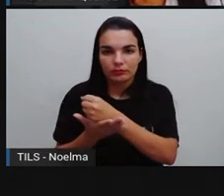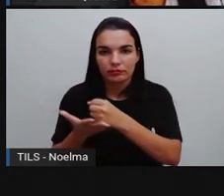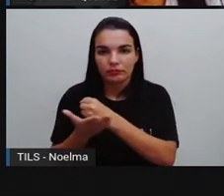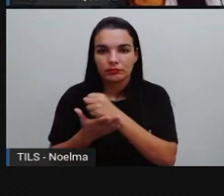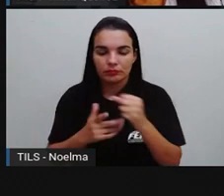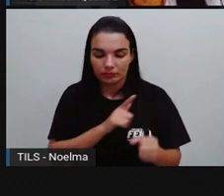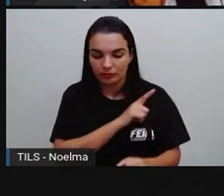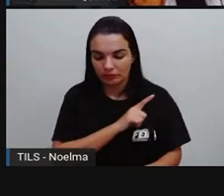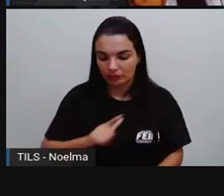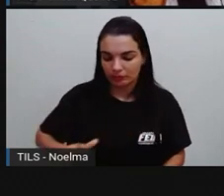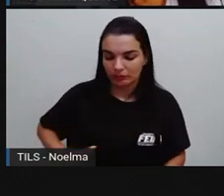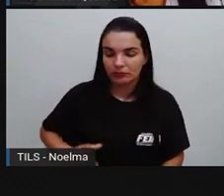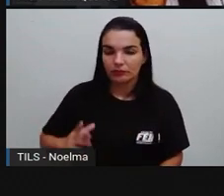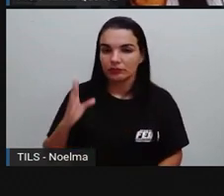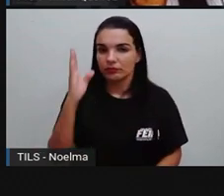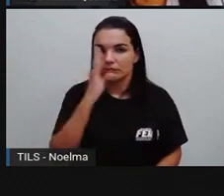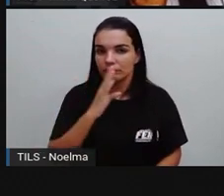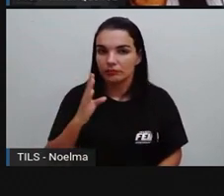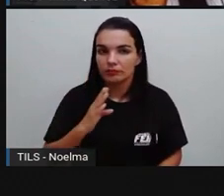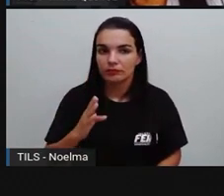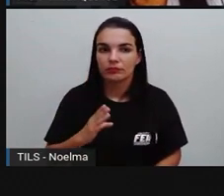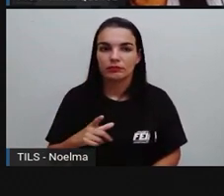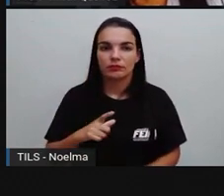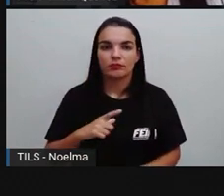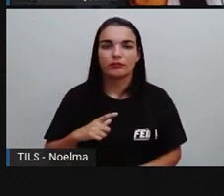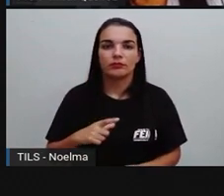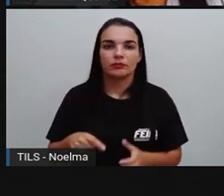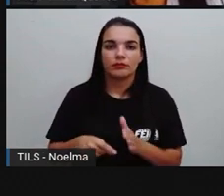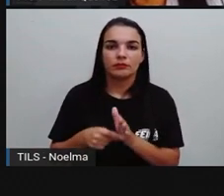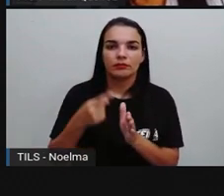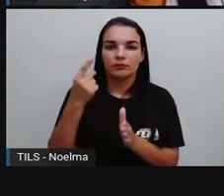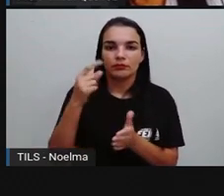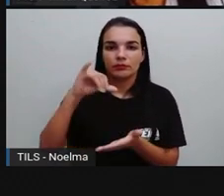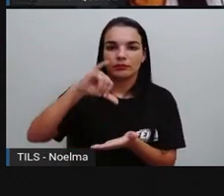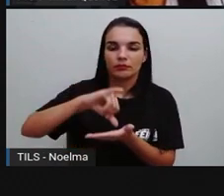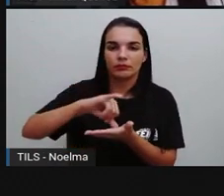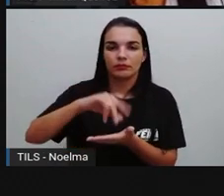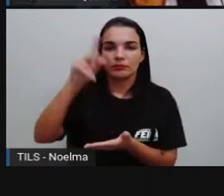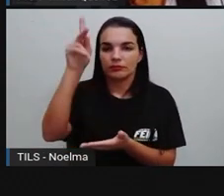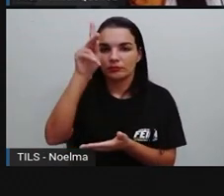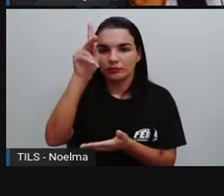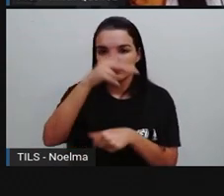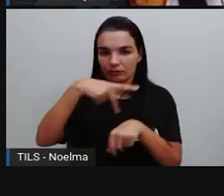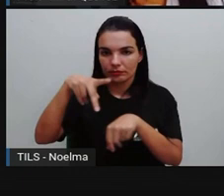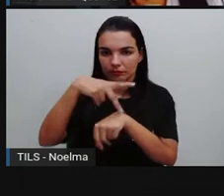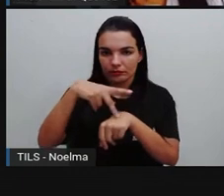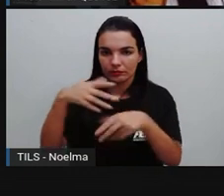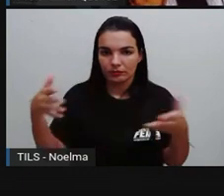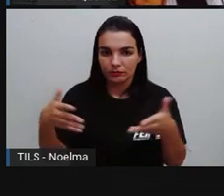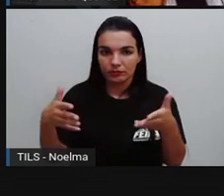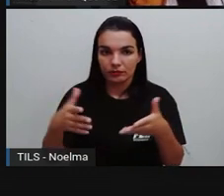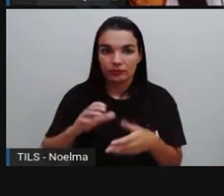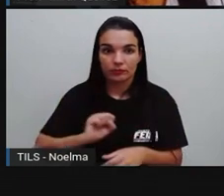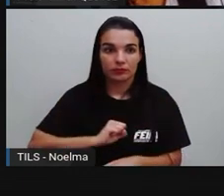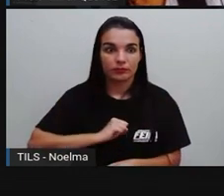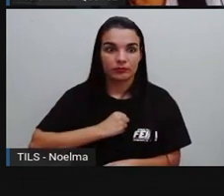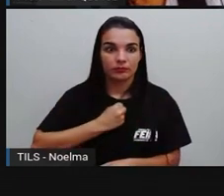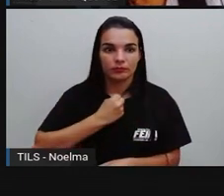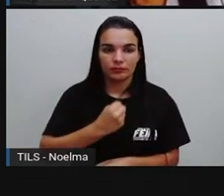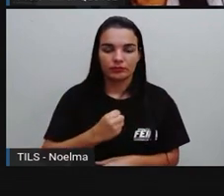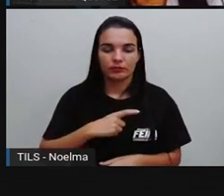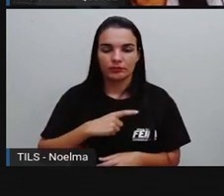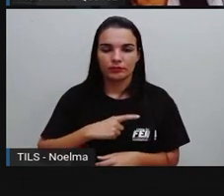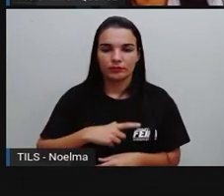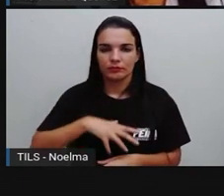a primeira capital do país. Atualmente, a região é a potência turística do município, que ainda respira a